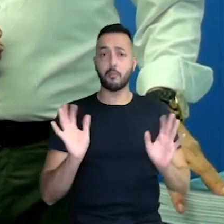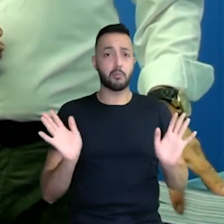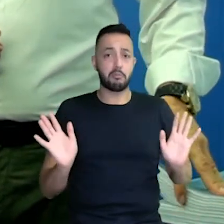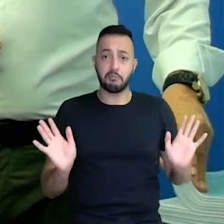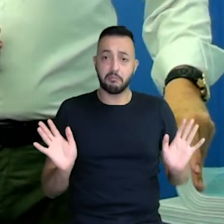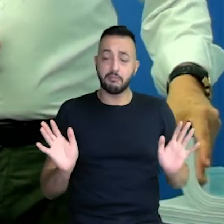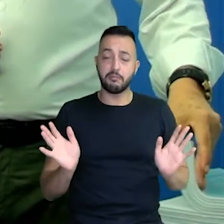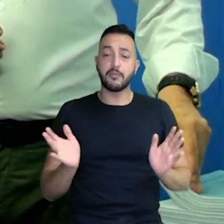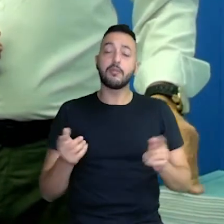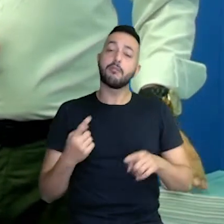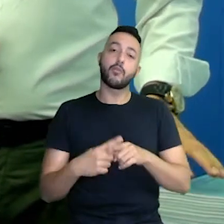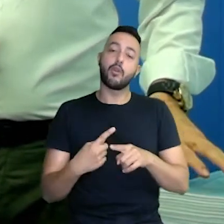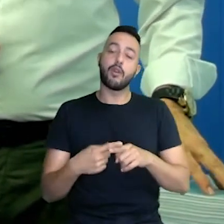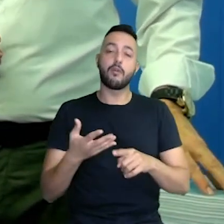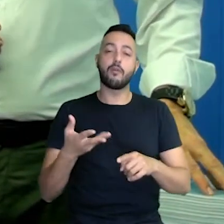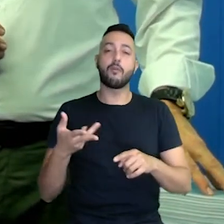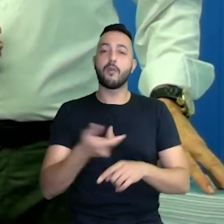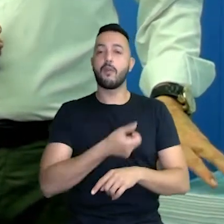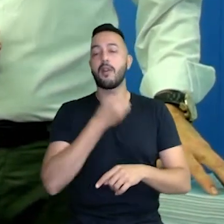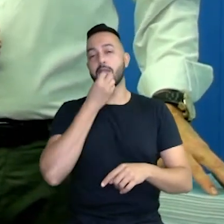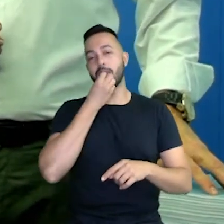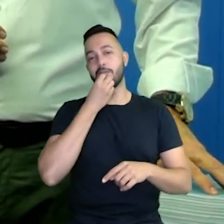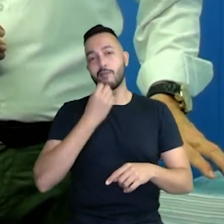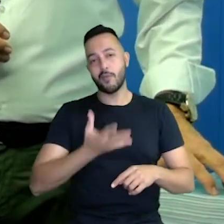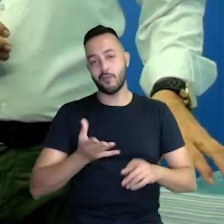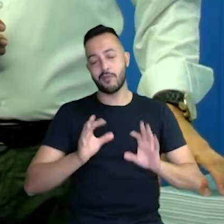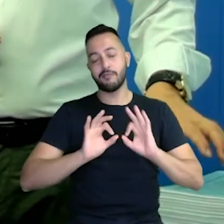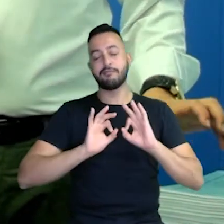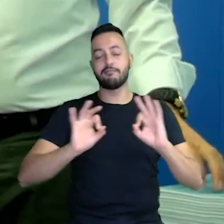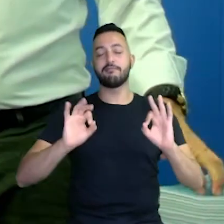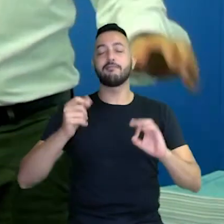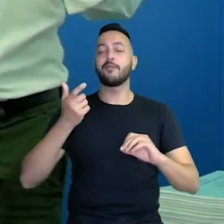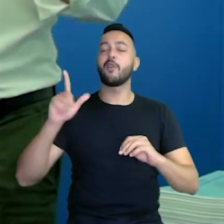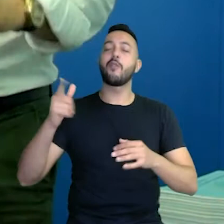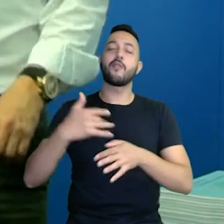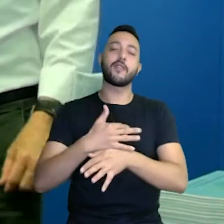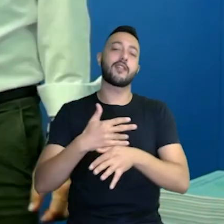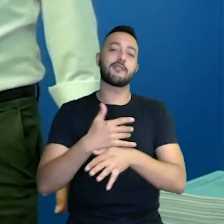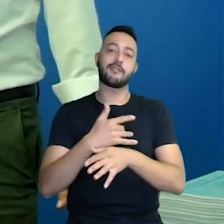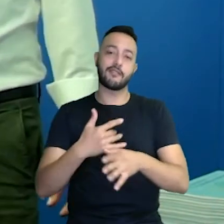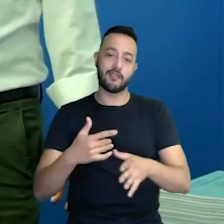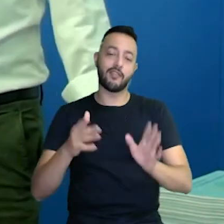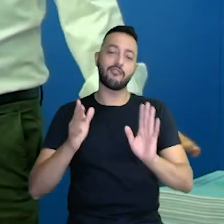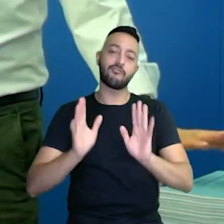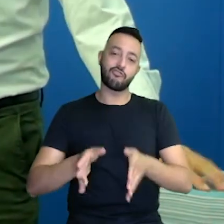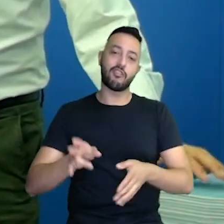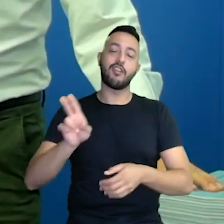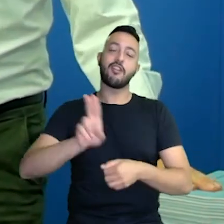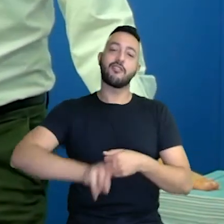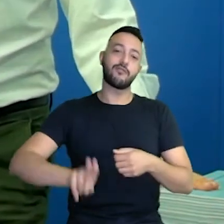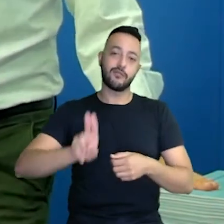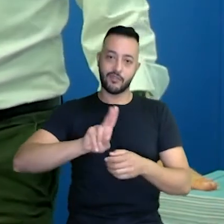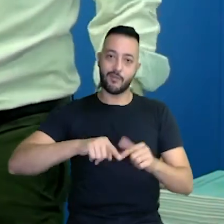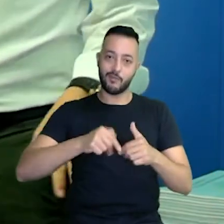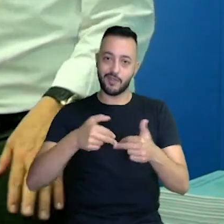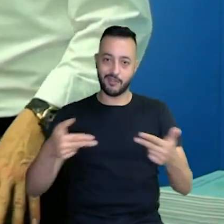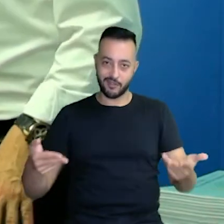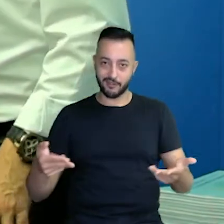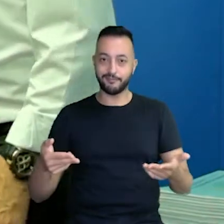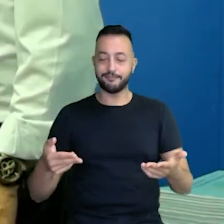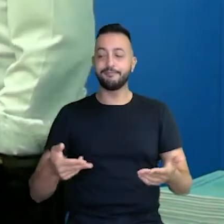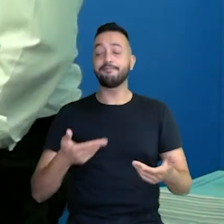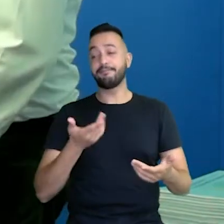porque a qualidade ficou tão boa de excelência que outras cidades já estão usando esse material.